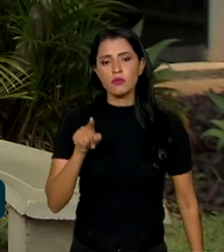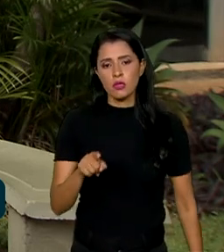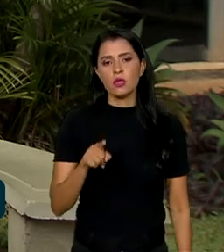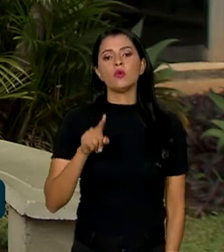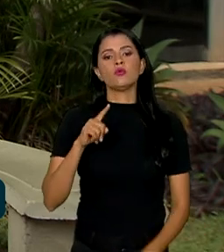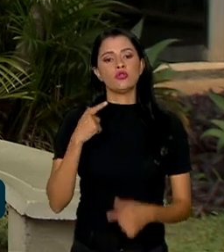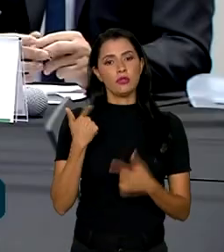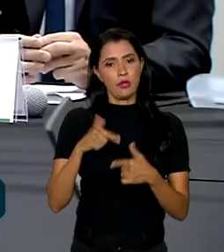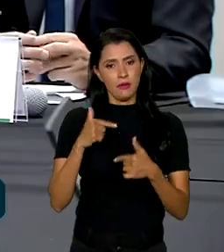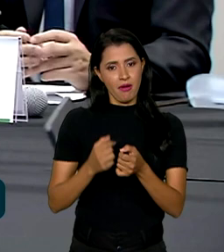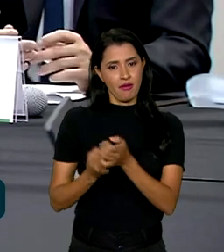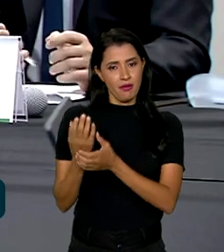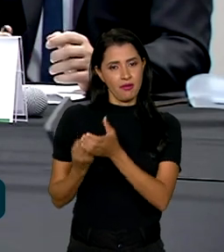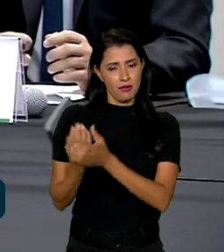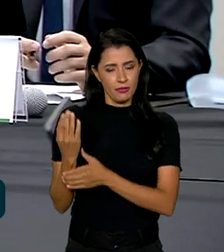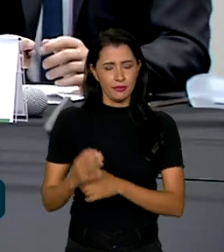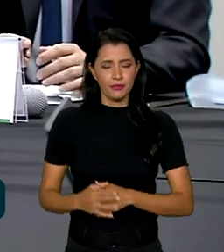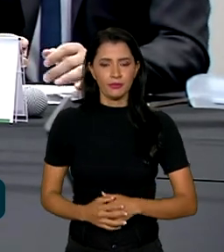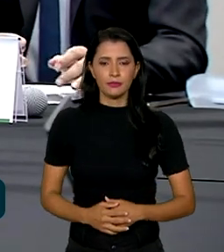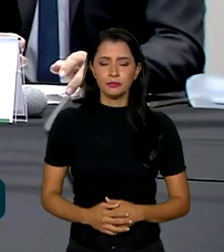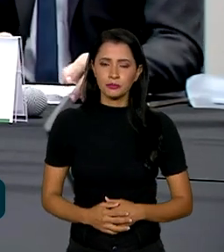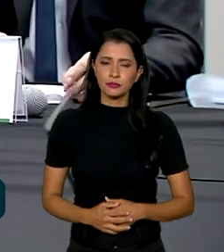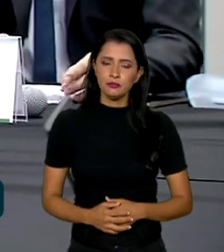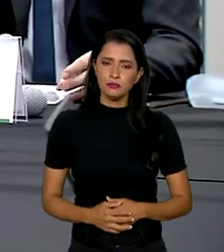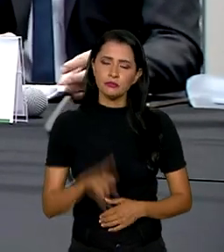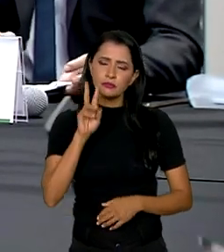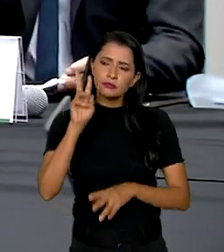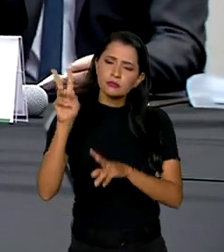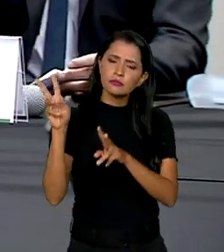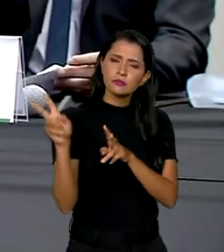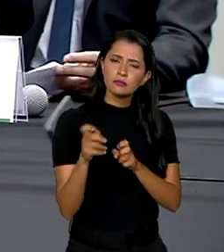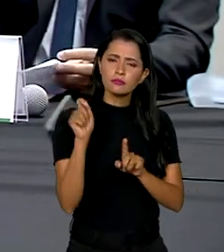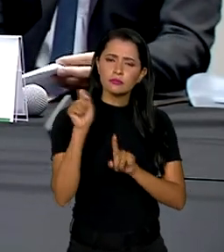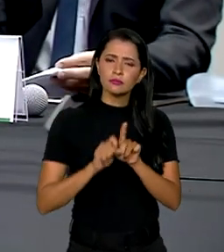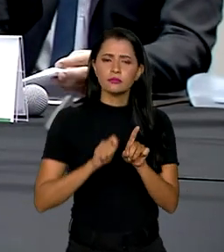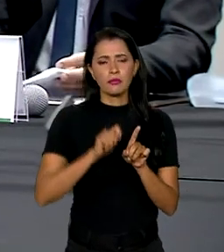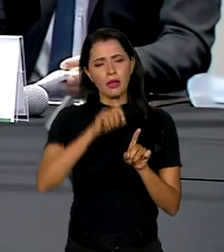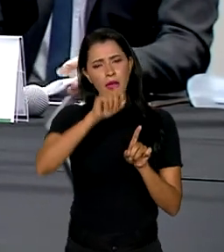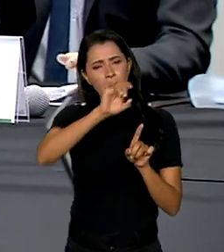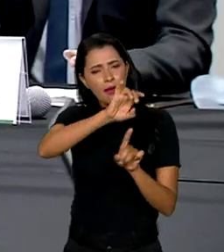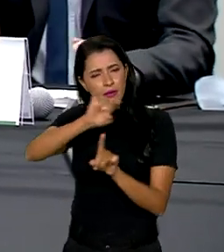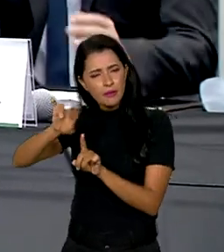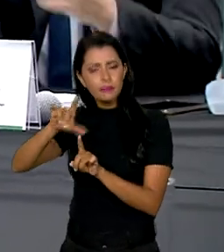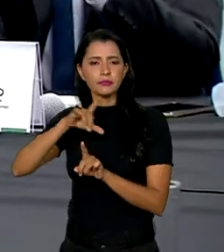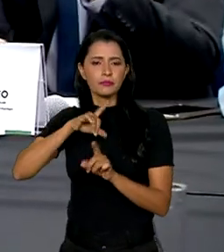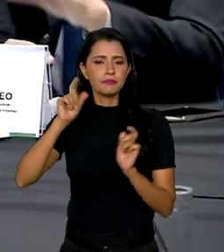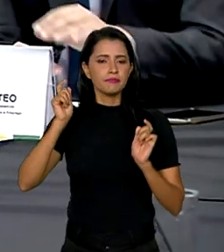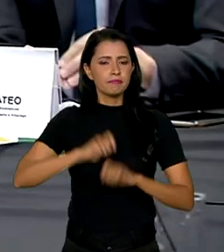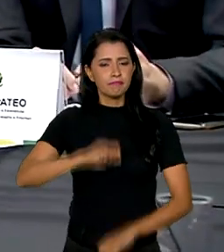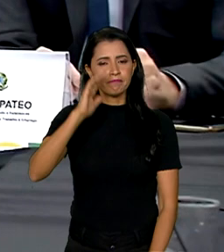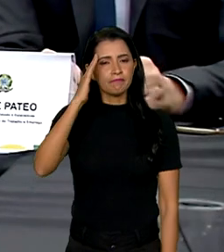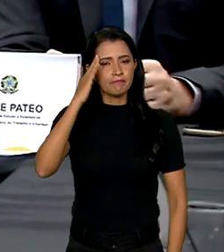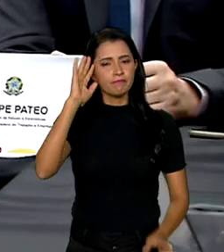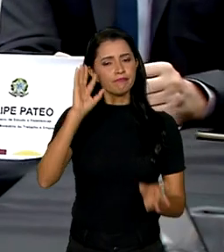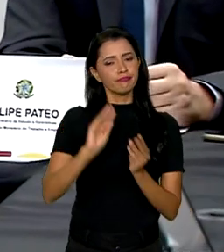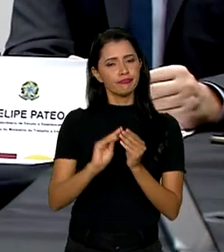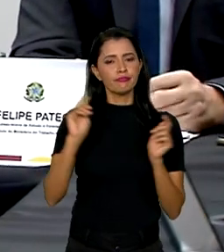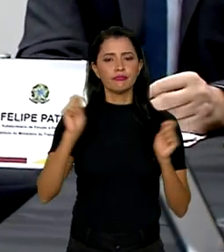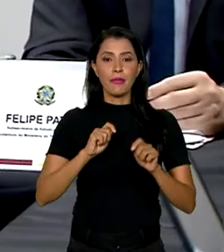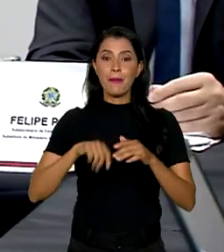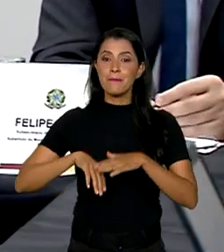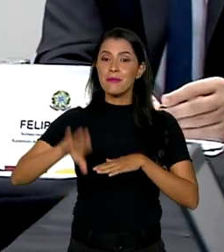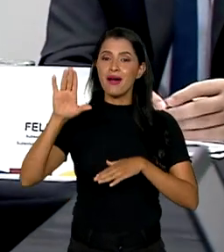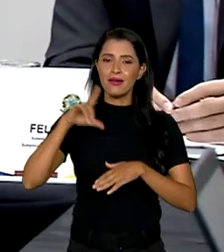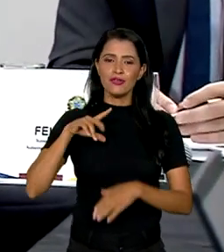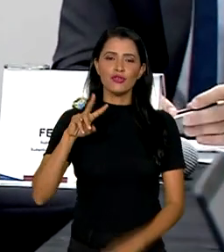empregos criados. Se a gente olhar o que está acontecendo de mês a mês, poderíamos até chegar a um entendimento que pode ultrapassar os 2 milhões.